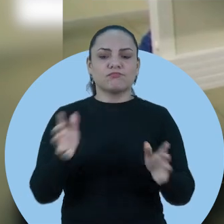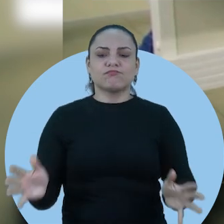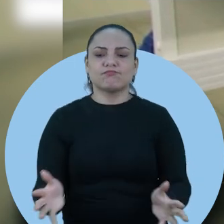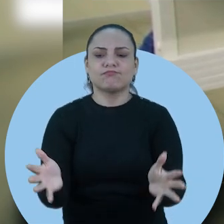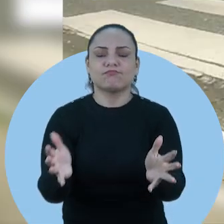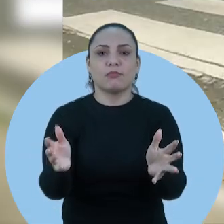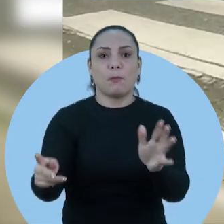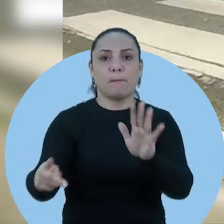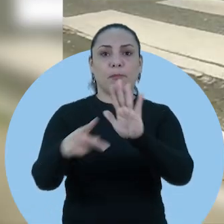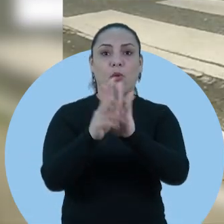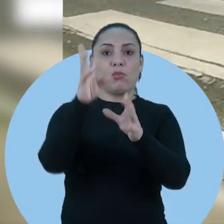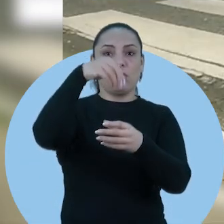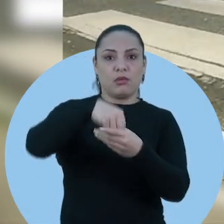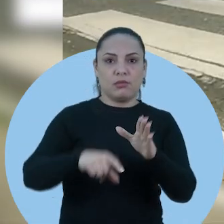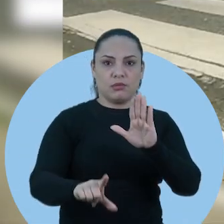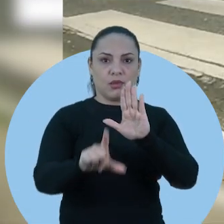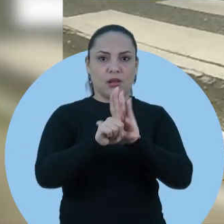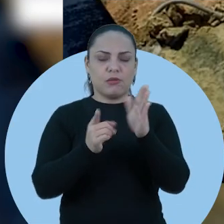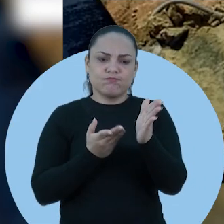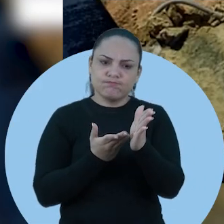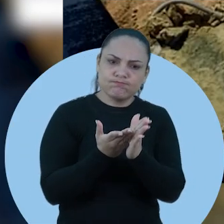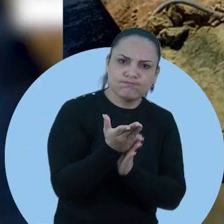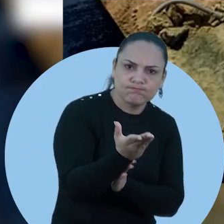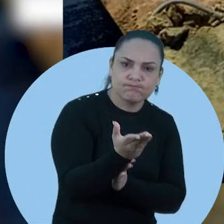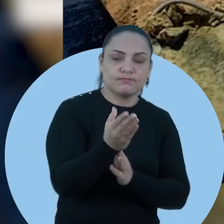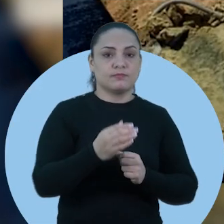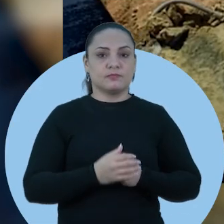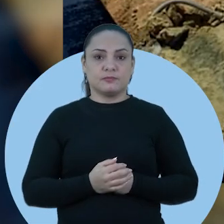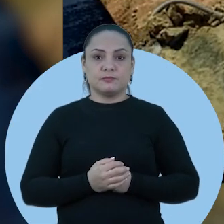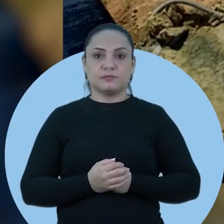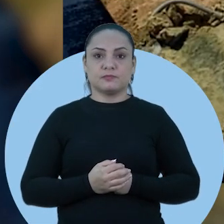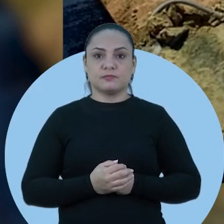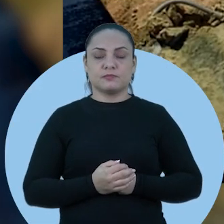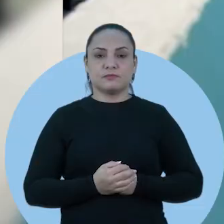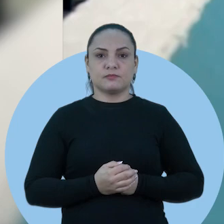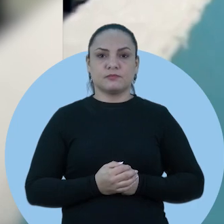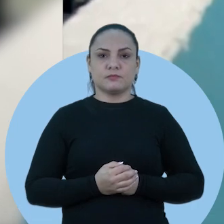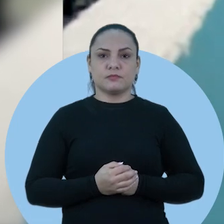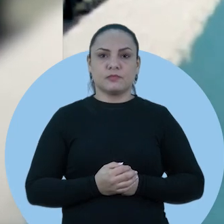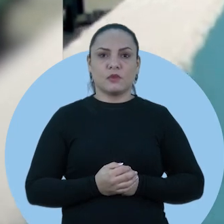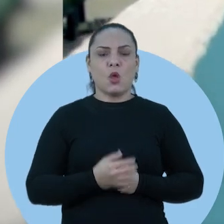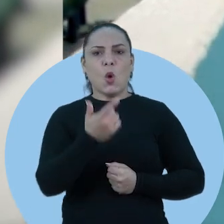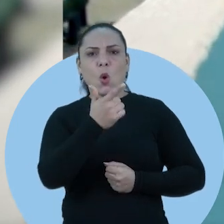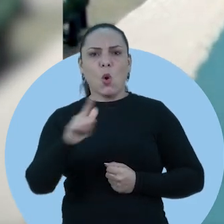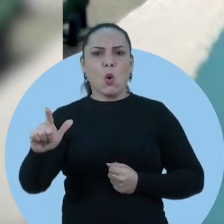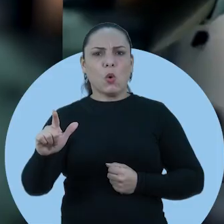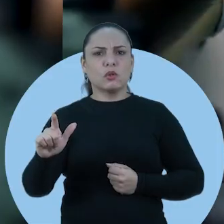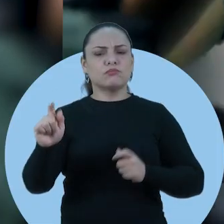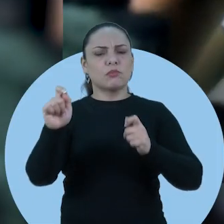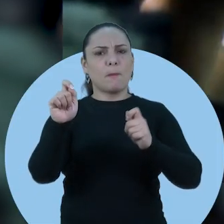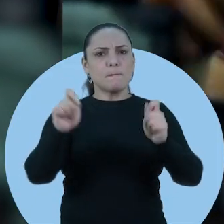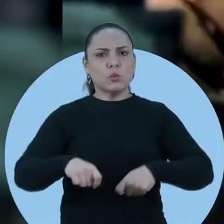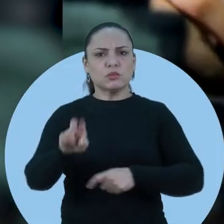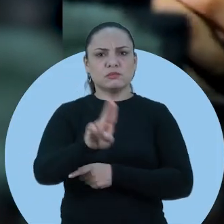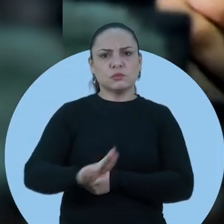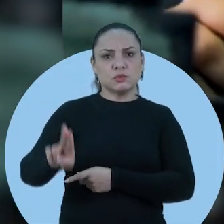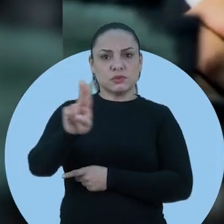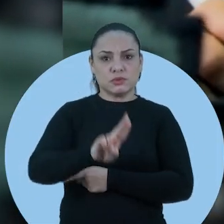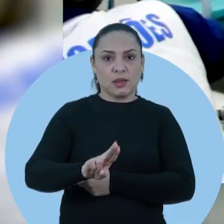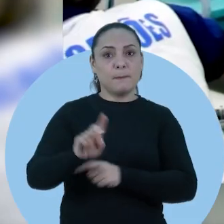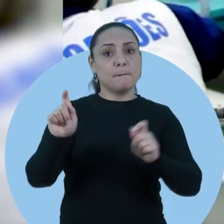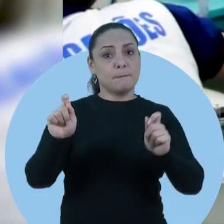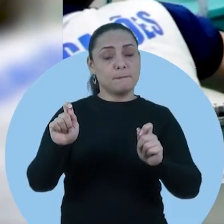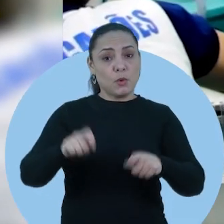de executar as competências legais ou cumprir as atribuições legais do serviço público. Outras hipóteses previstas em lei